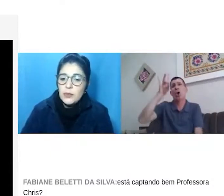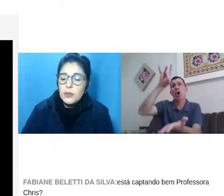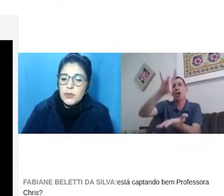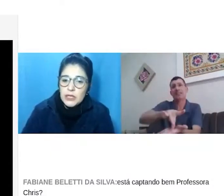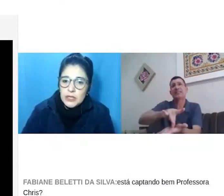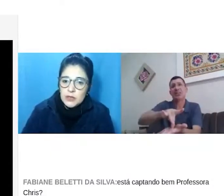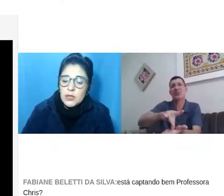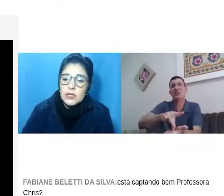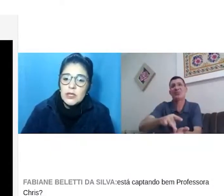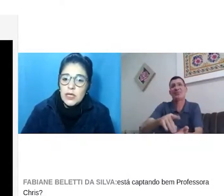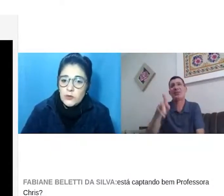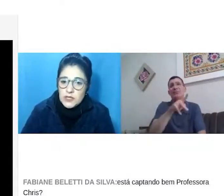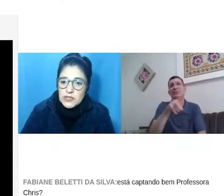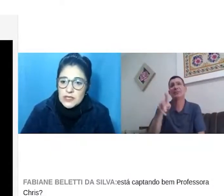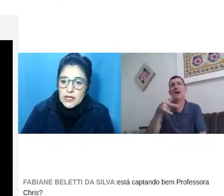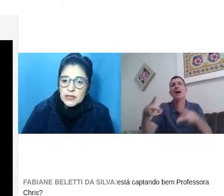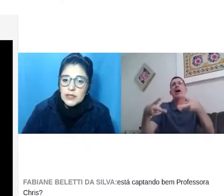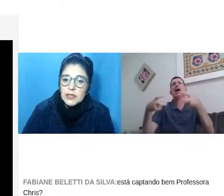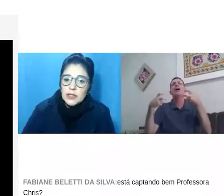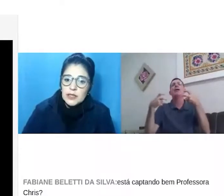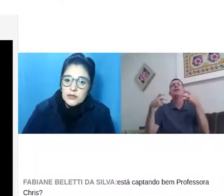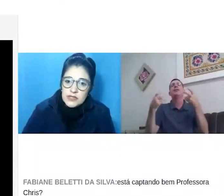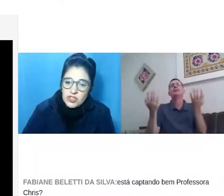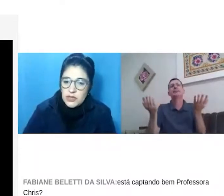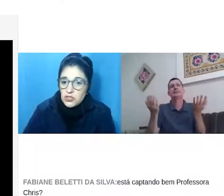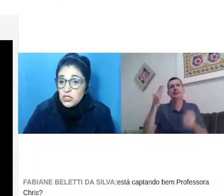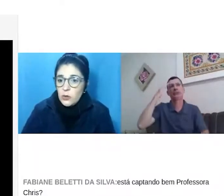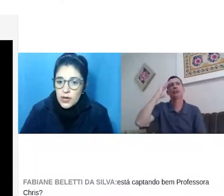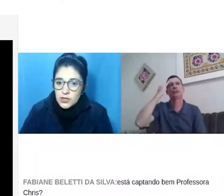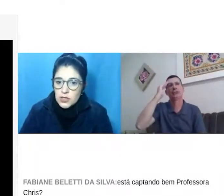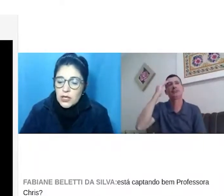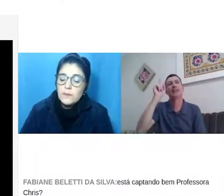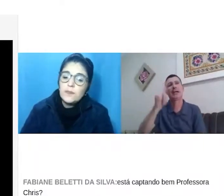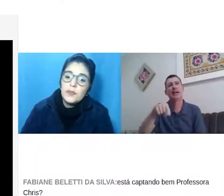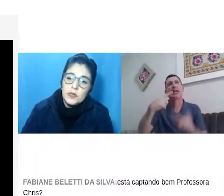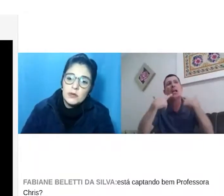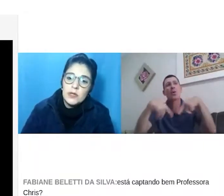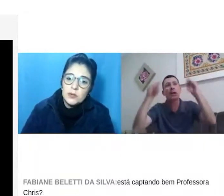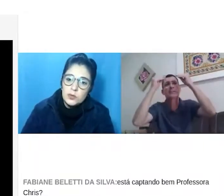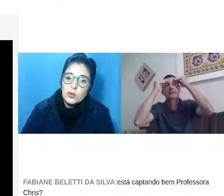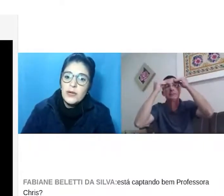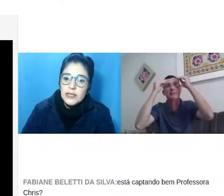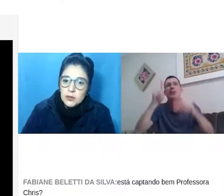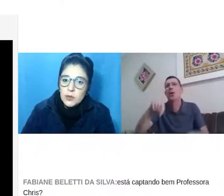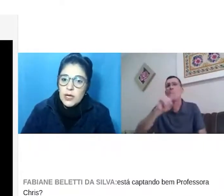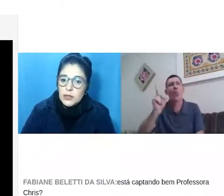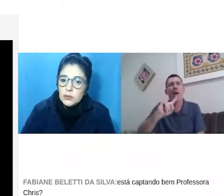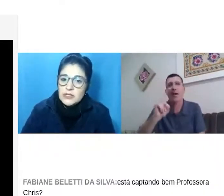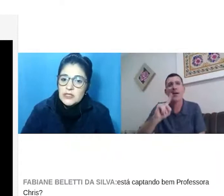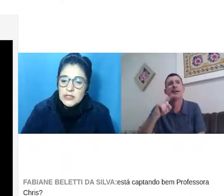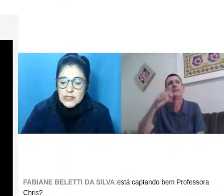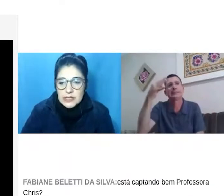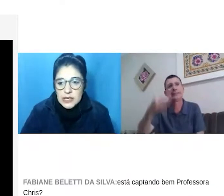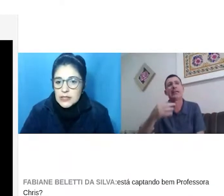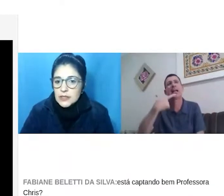né? Que é minha primeira língua, que é oficializada, vai ser chamada de linguagem, né? Não, eu uso uma língua, a língua